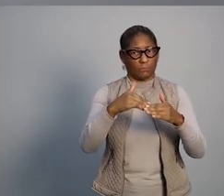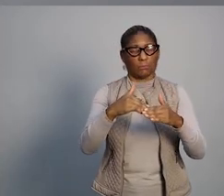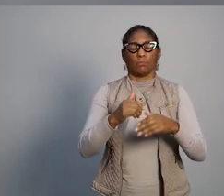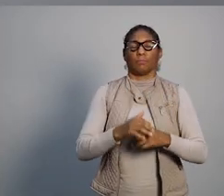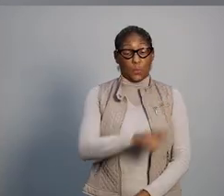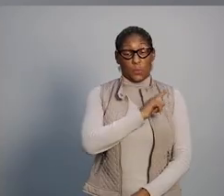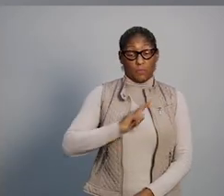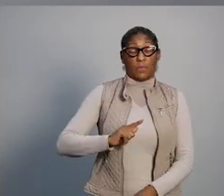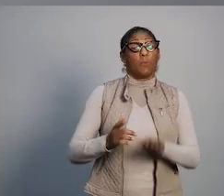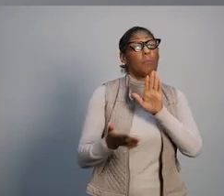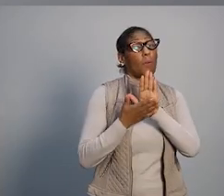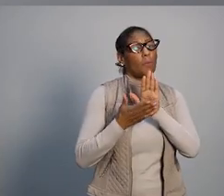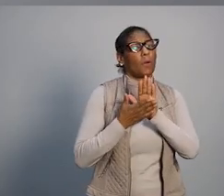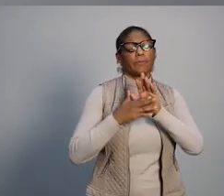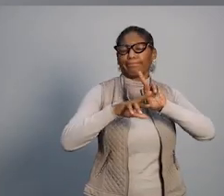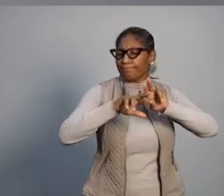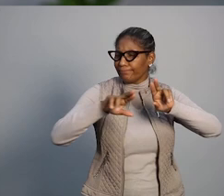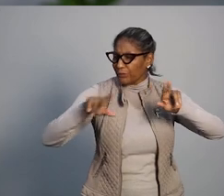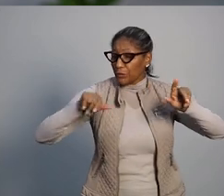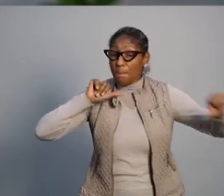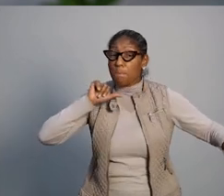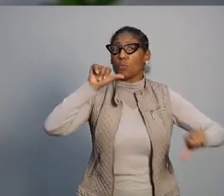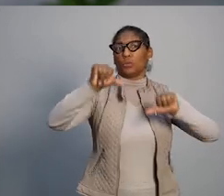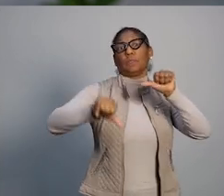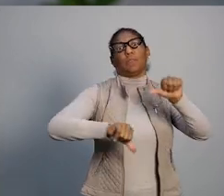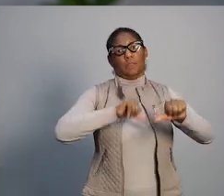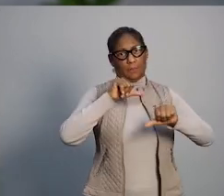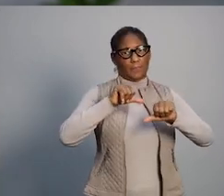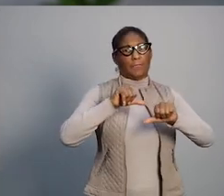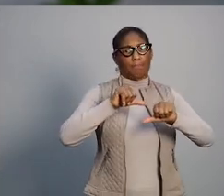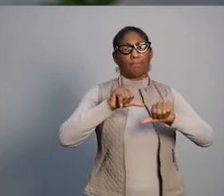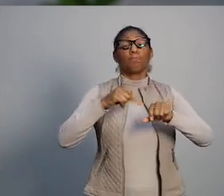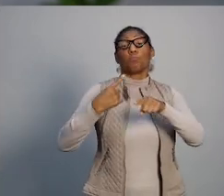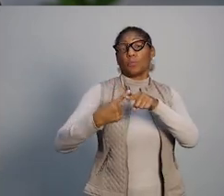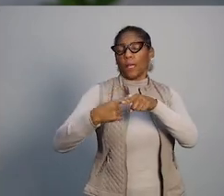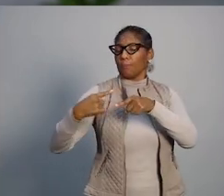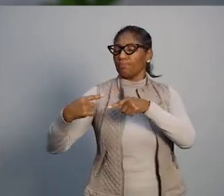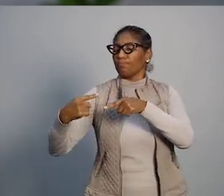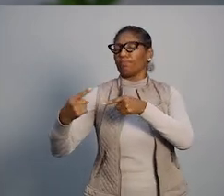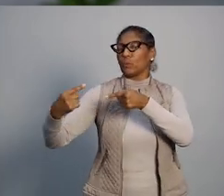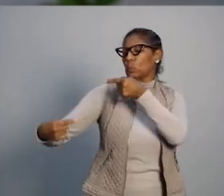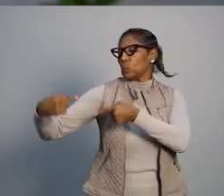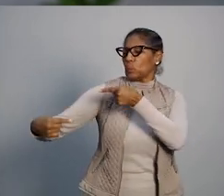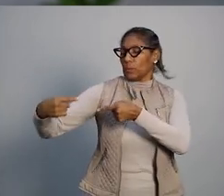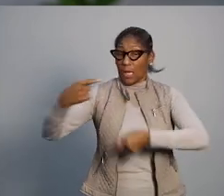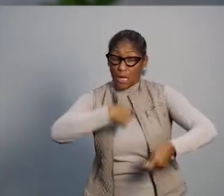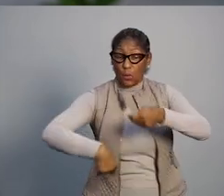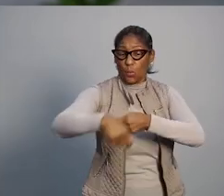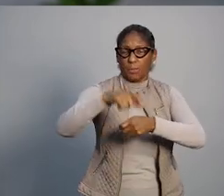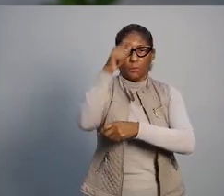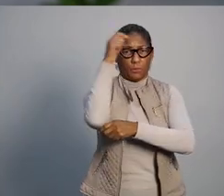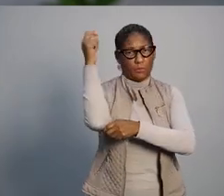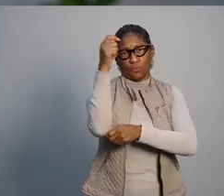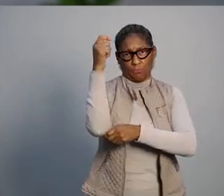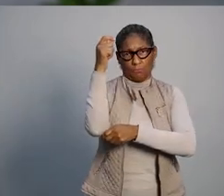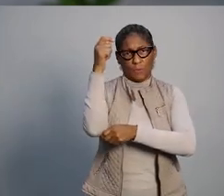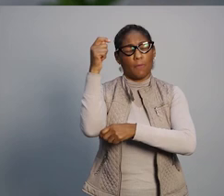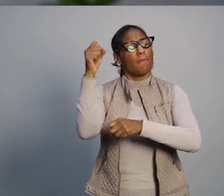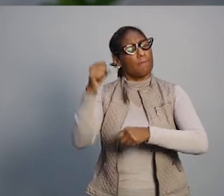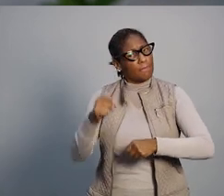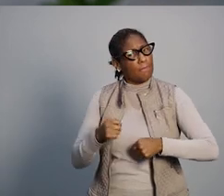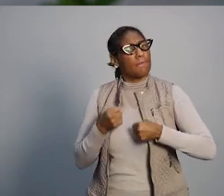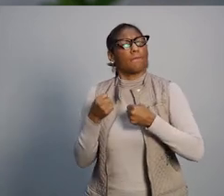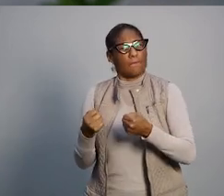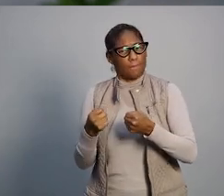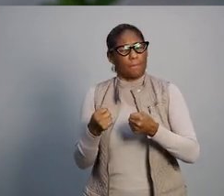todos em relação à situação atual. O governo está propondo uma série de medidas que vão reforçar a competitividade